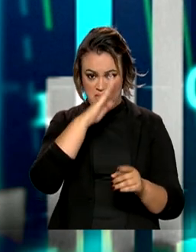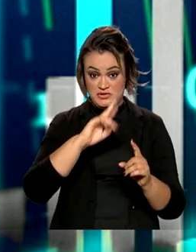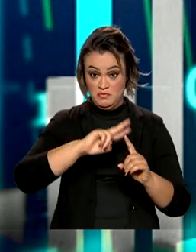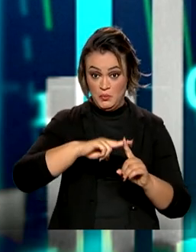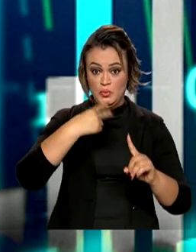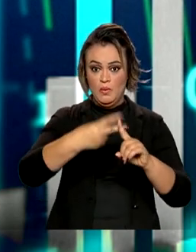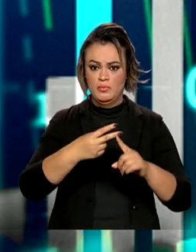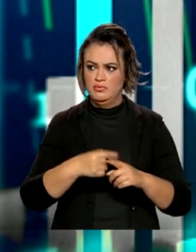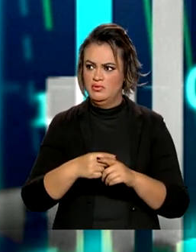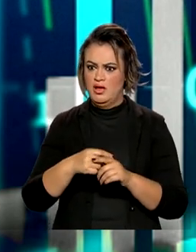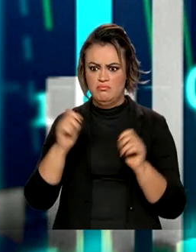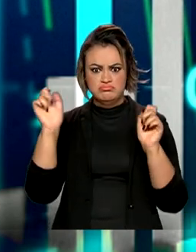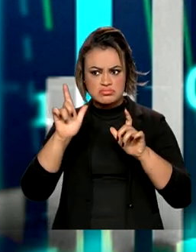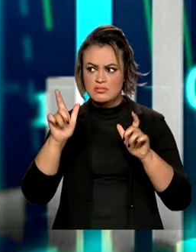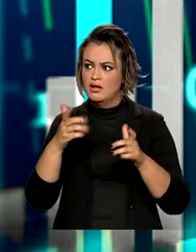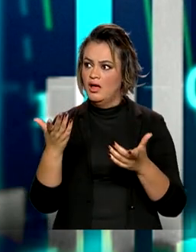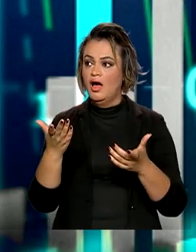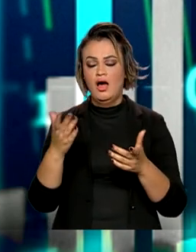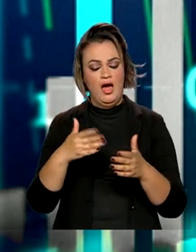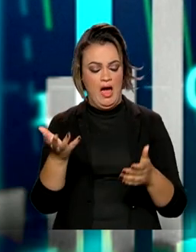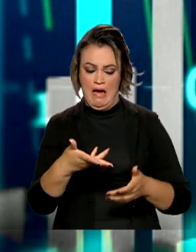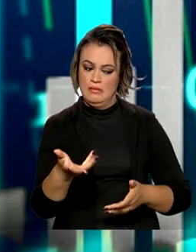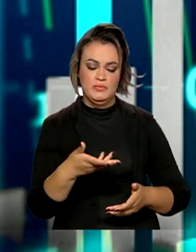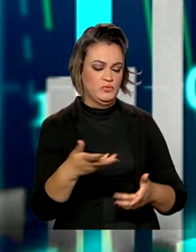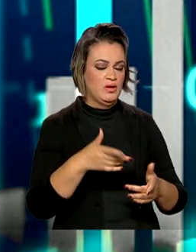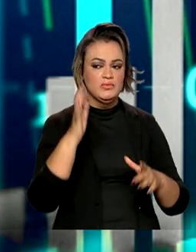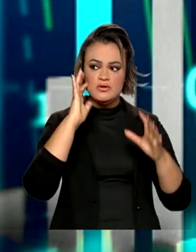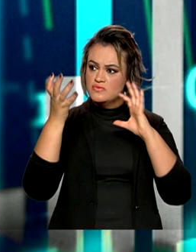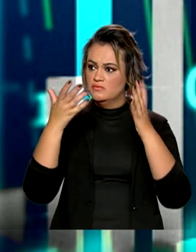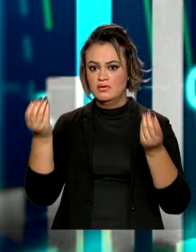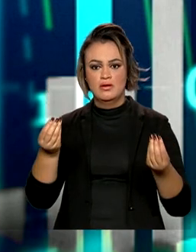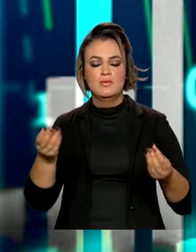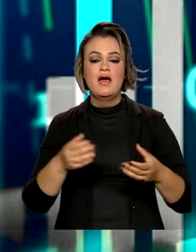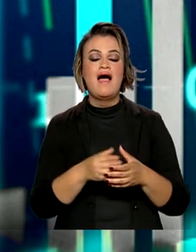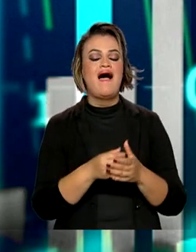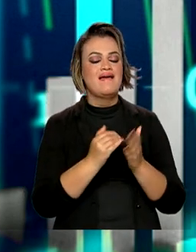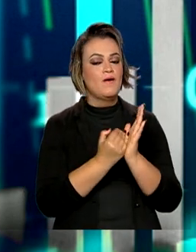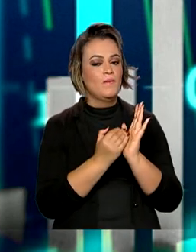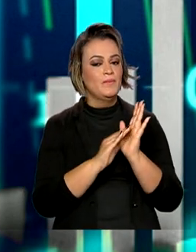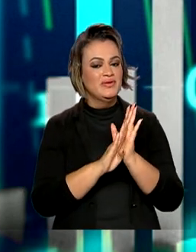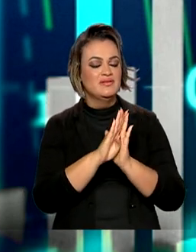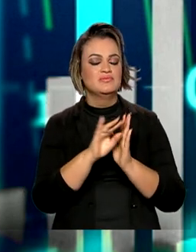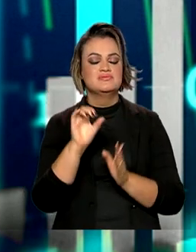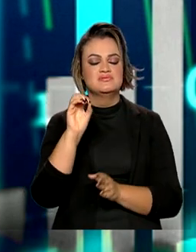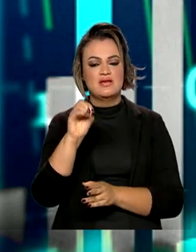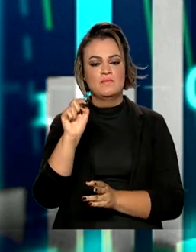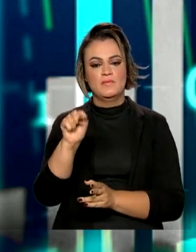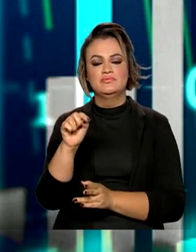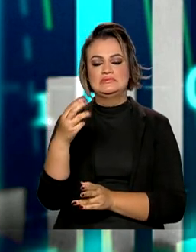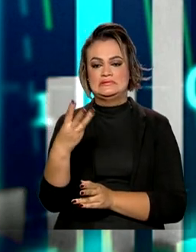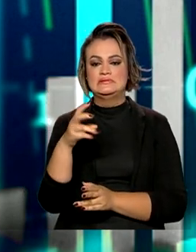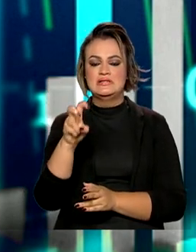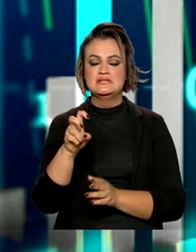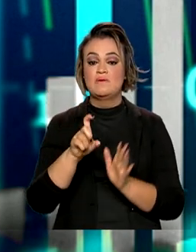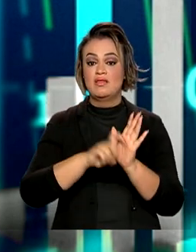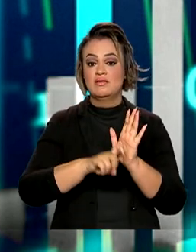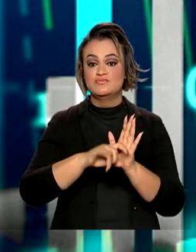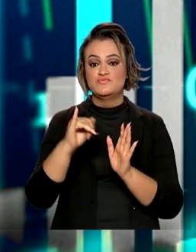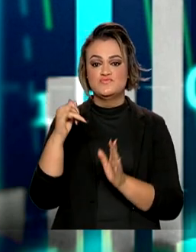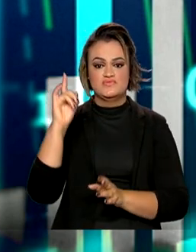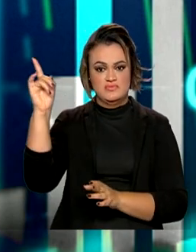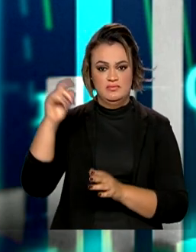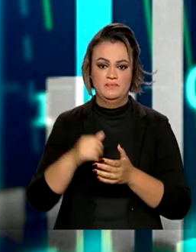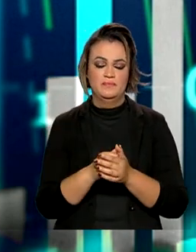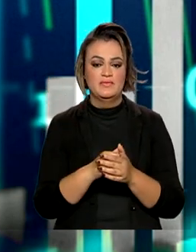assustou as autoridades monetárias que resolveram agir muito rapidamente e aí então aumentaram em 0,35 a taxa de juros por lá. E